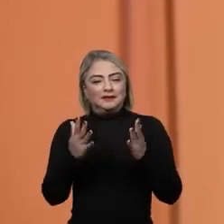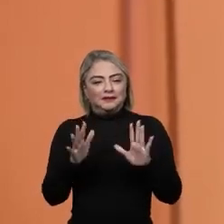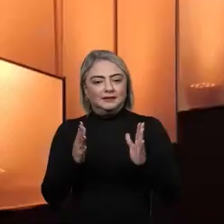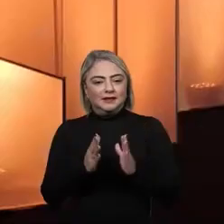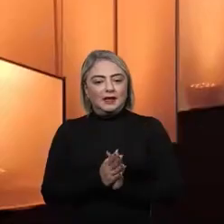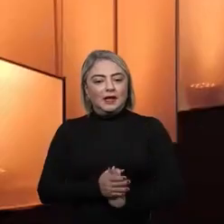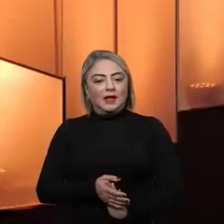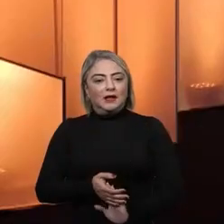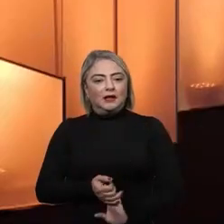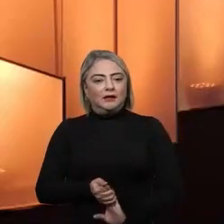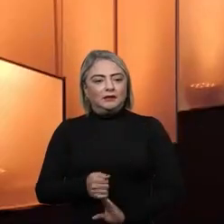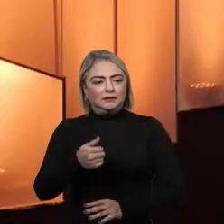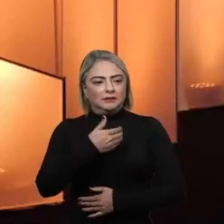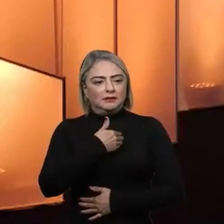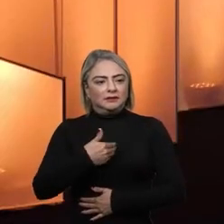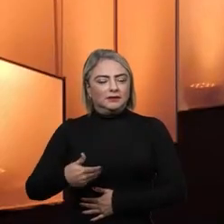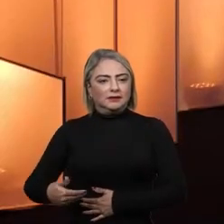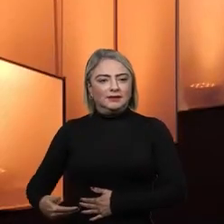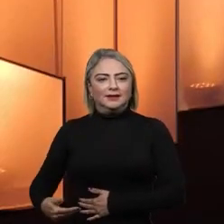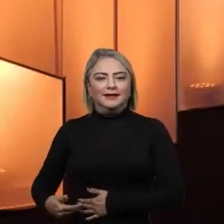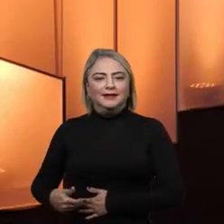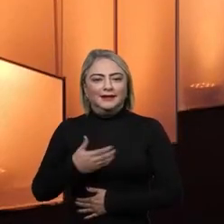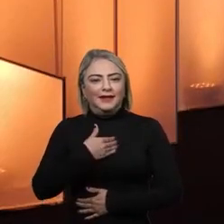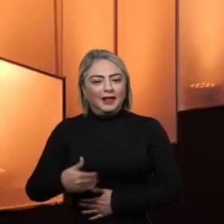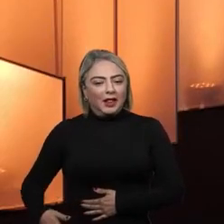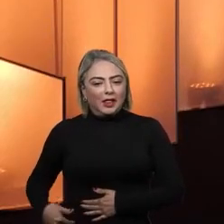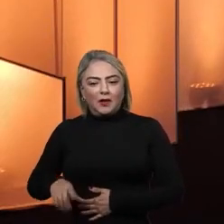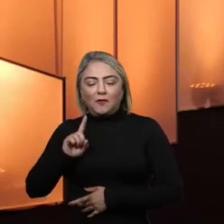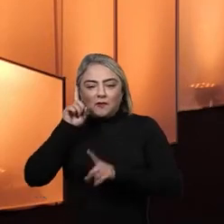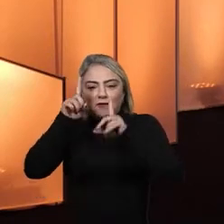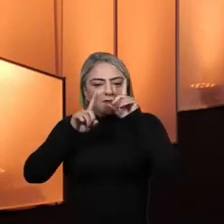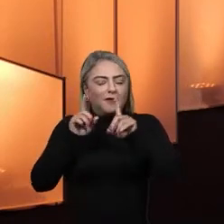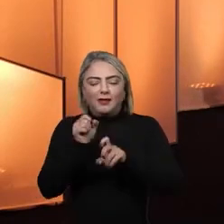governaltas que nos acompanham, não reinventem a roda, por favor.